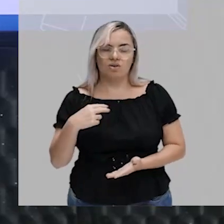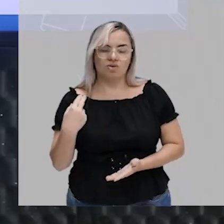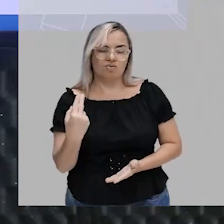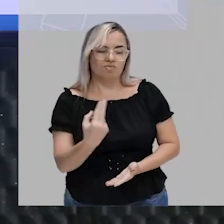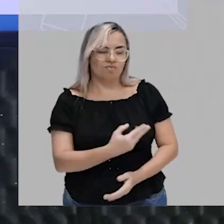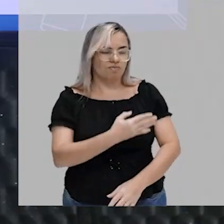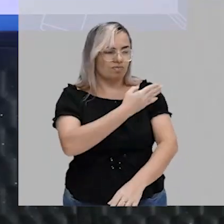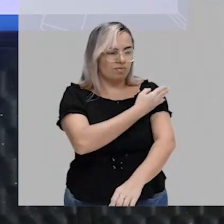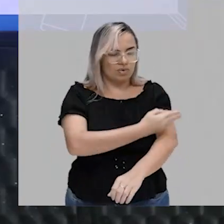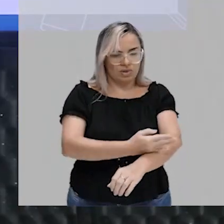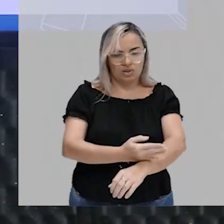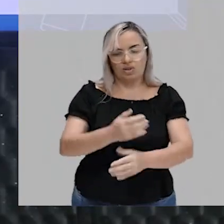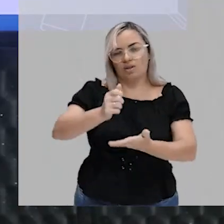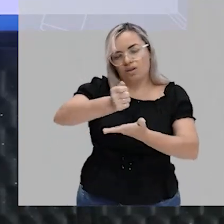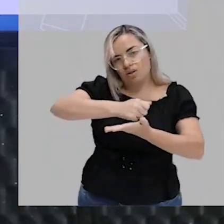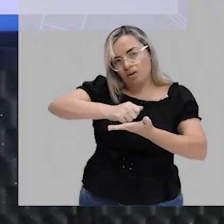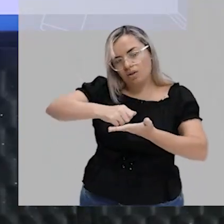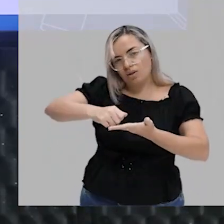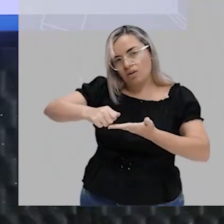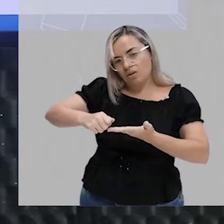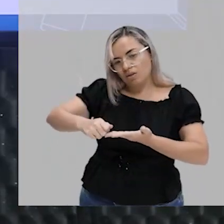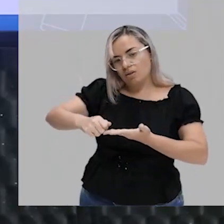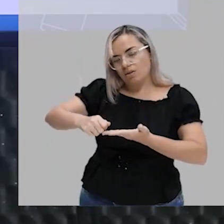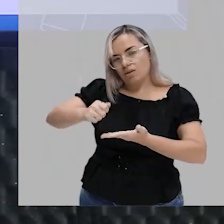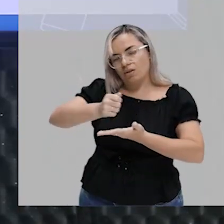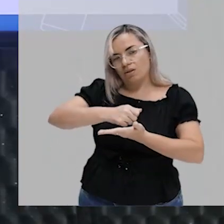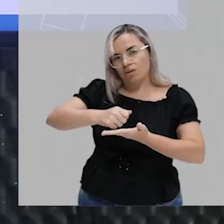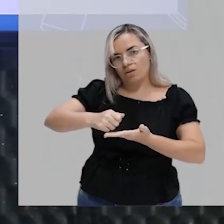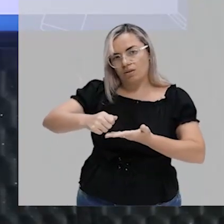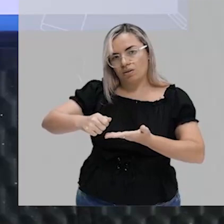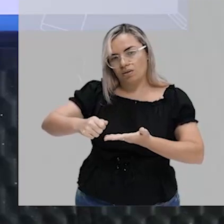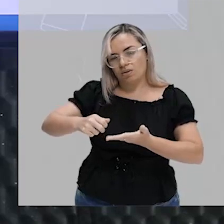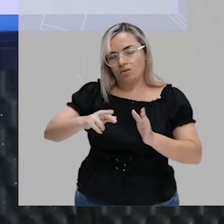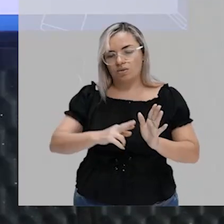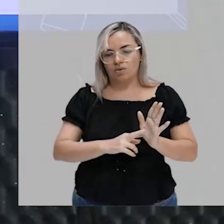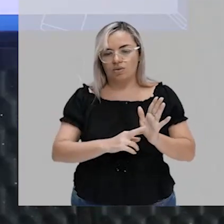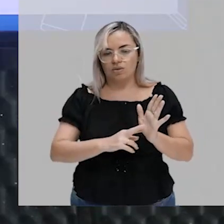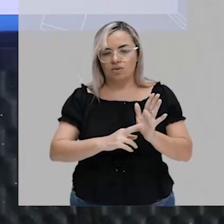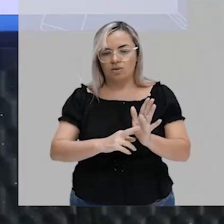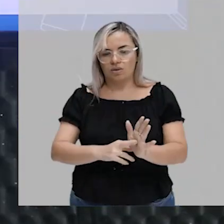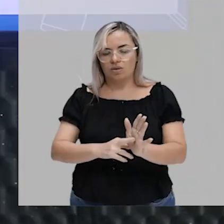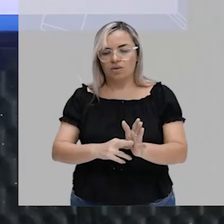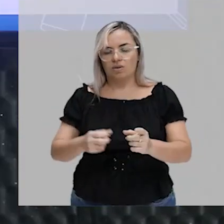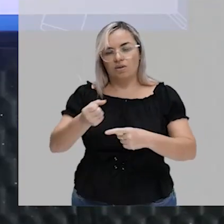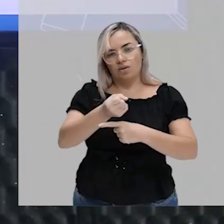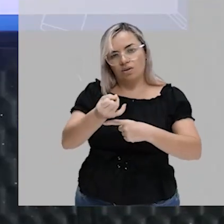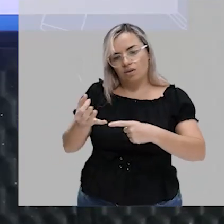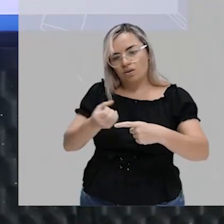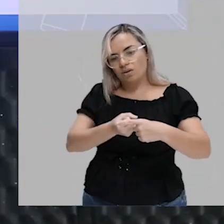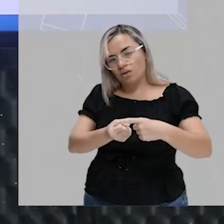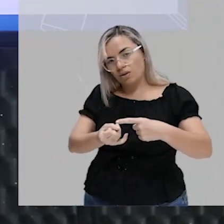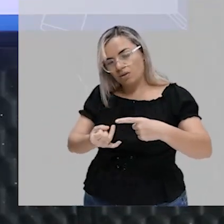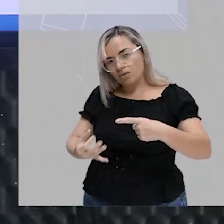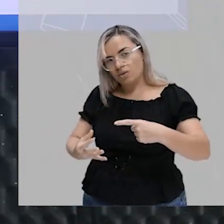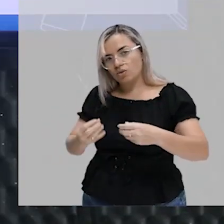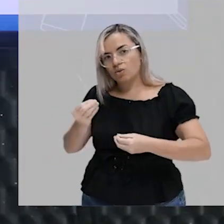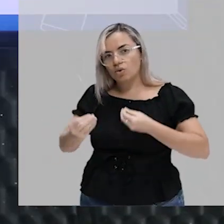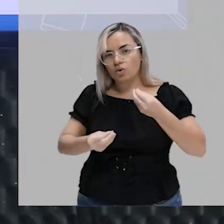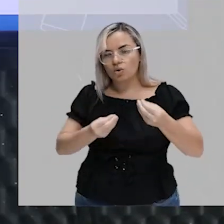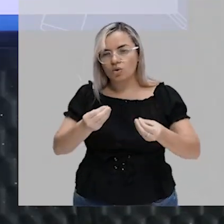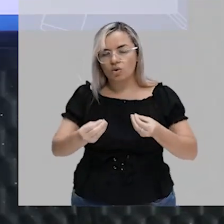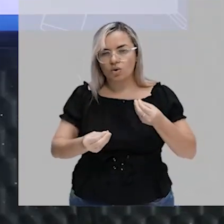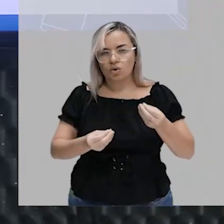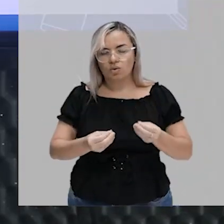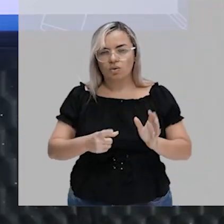a escrever, tá? Essa representação de fração da forma que vai ser vista aqui. Quer dizer,